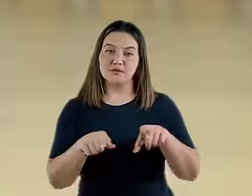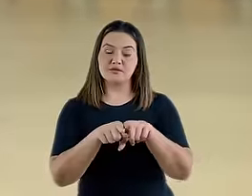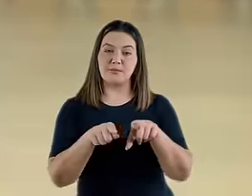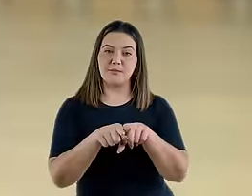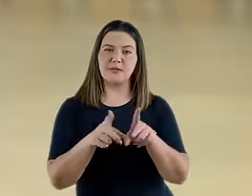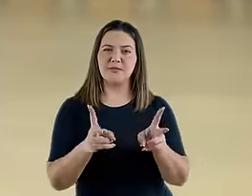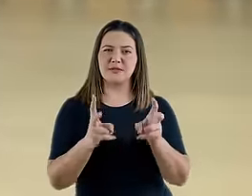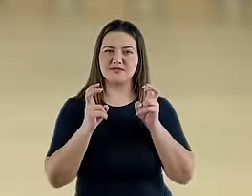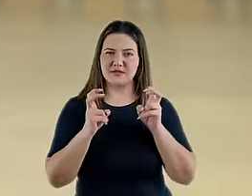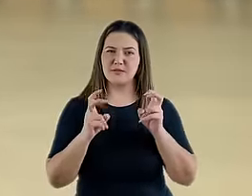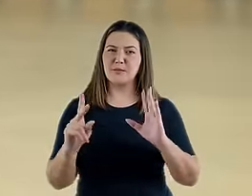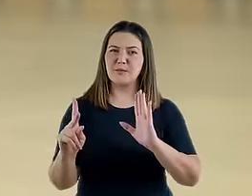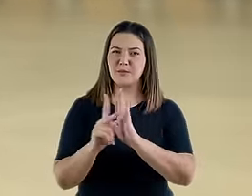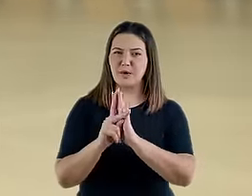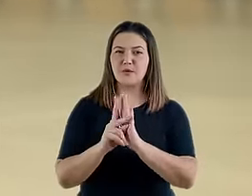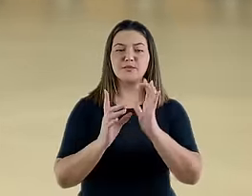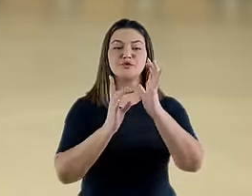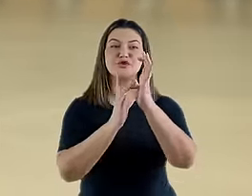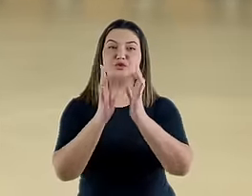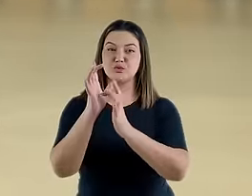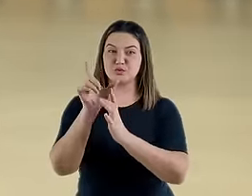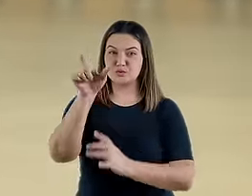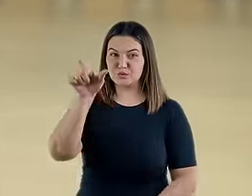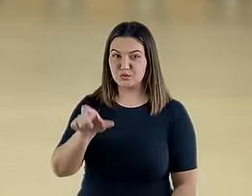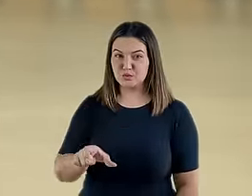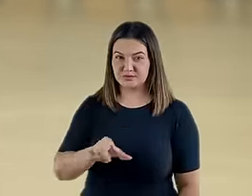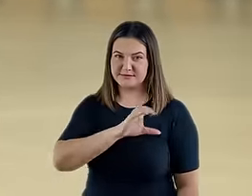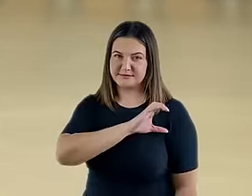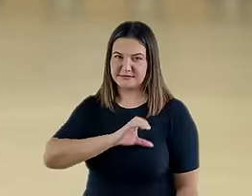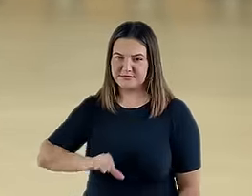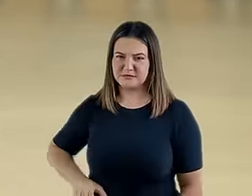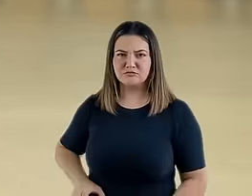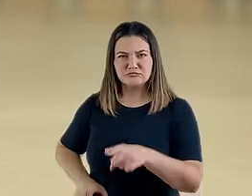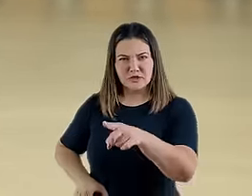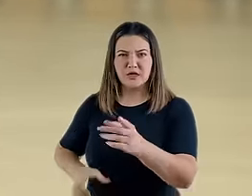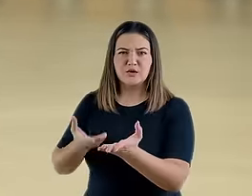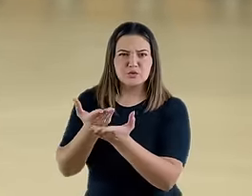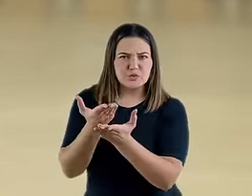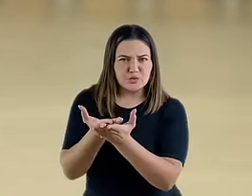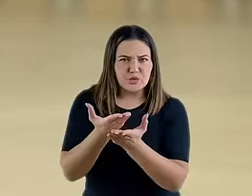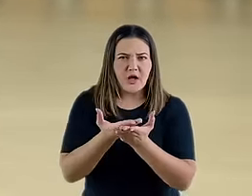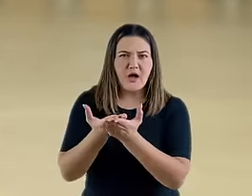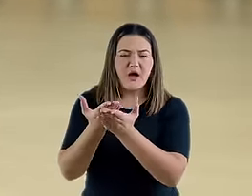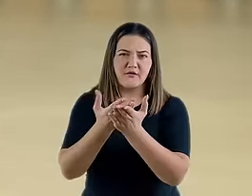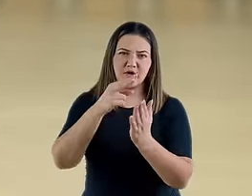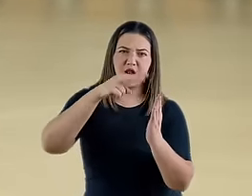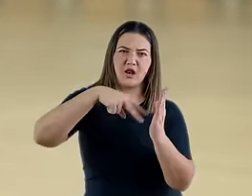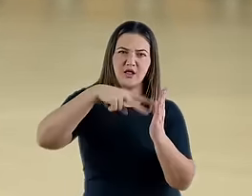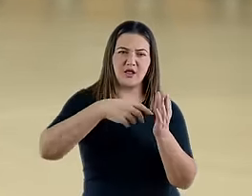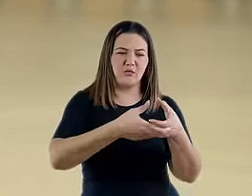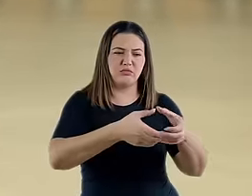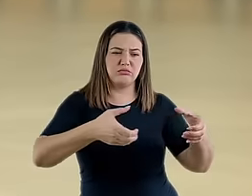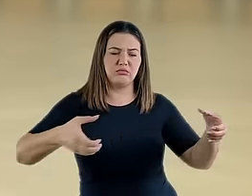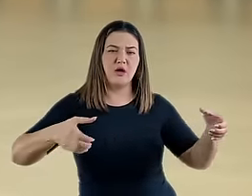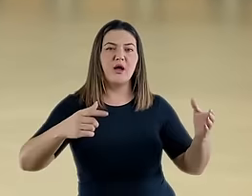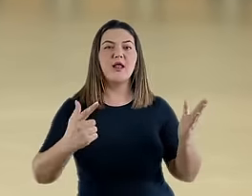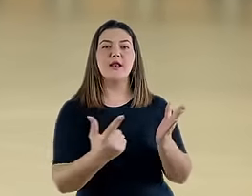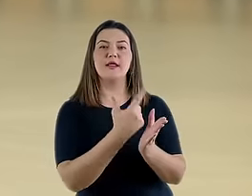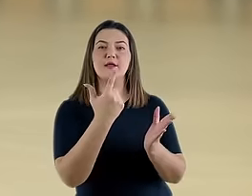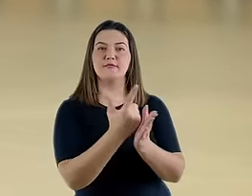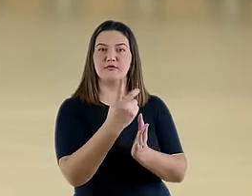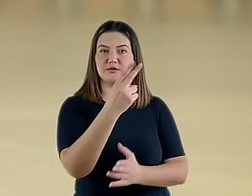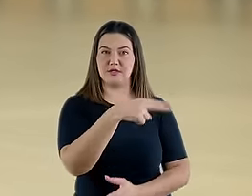Além disso, percebe-se que o próprio Senhor Jesus Cristo, que era estudante das profecias e do livro de Daniel,